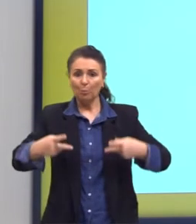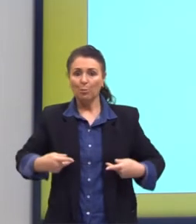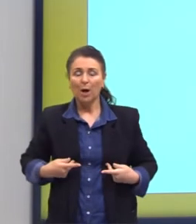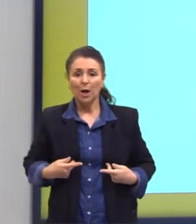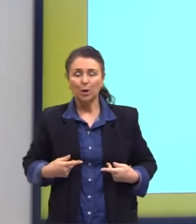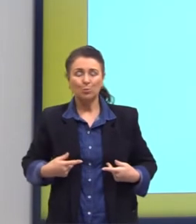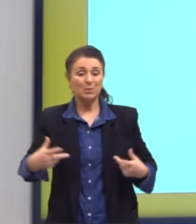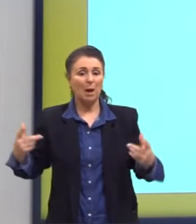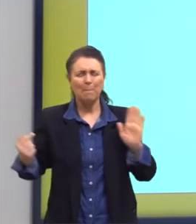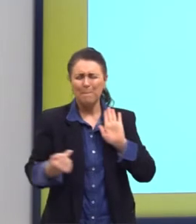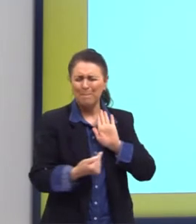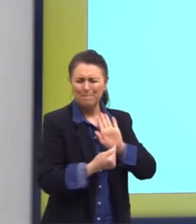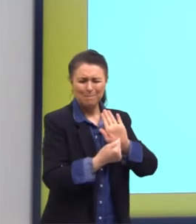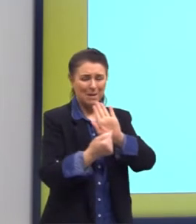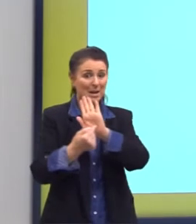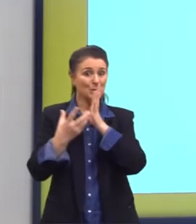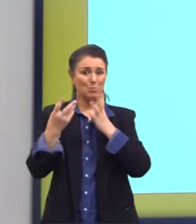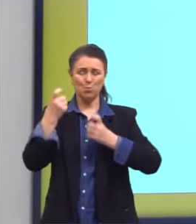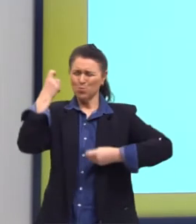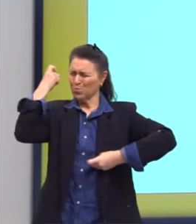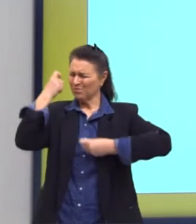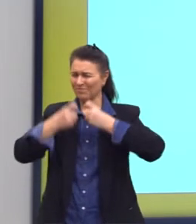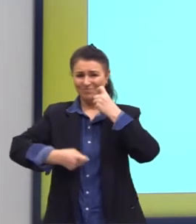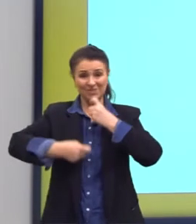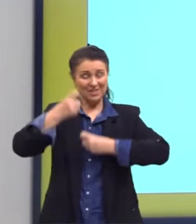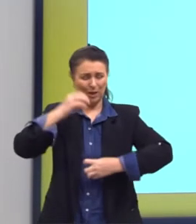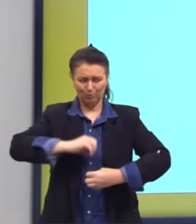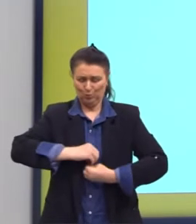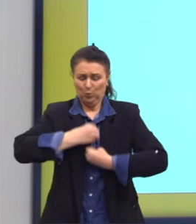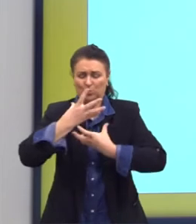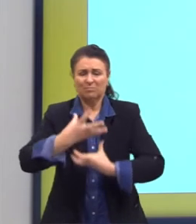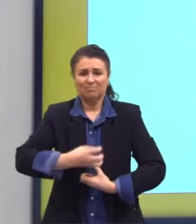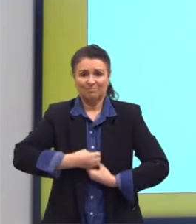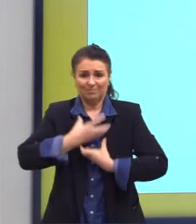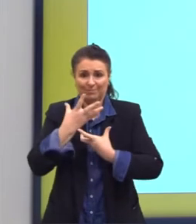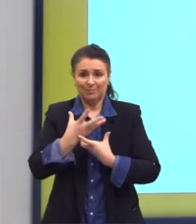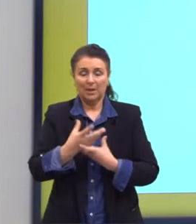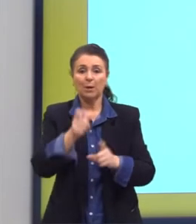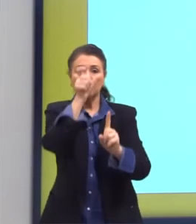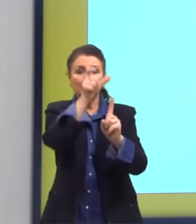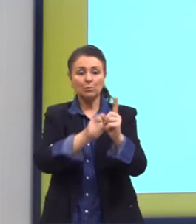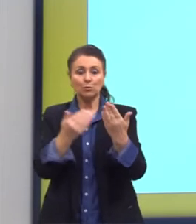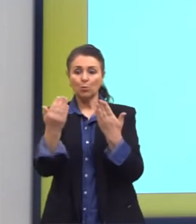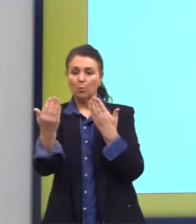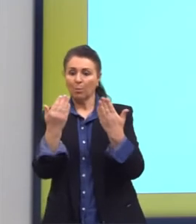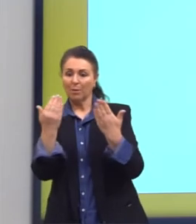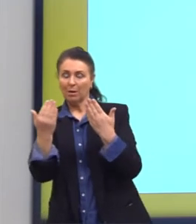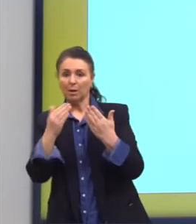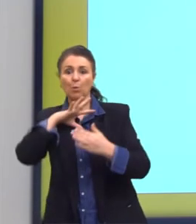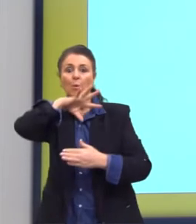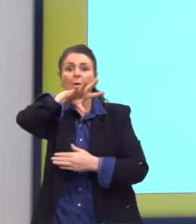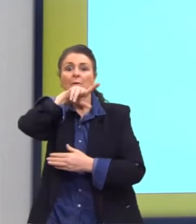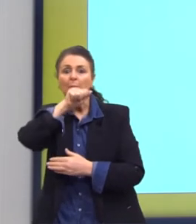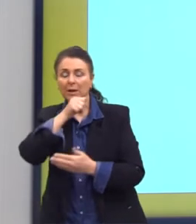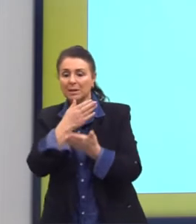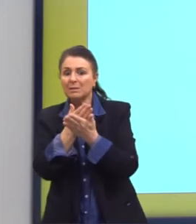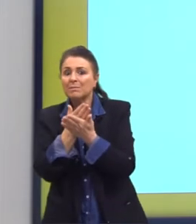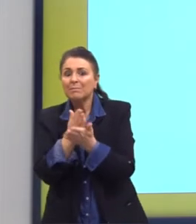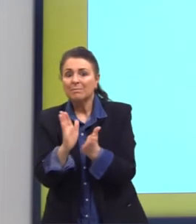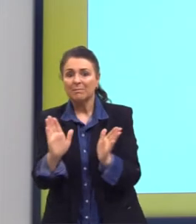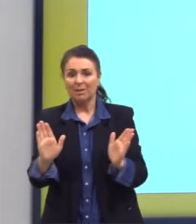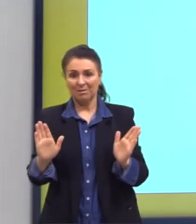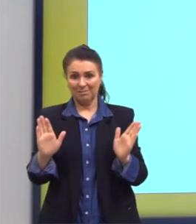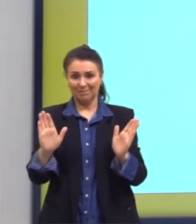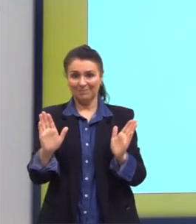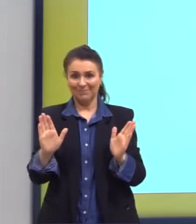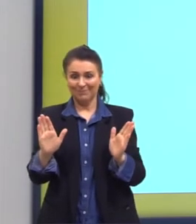são desnudadas ao longo do romance. Então nós temos ali personagens sendo comparados com animais, que perdem a sua